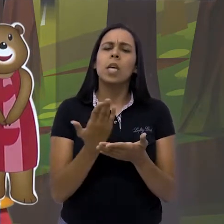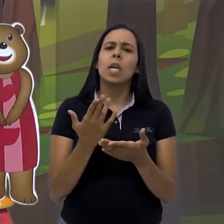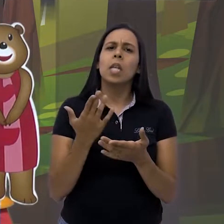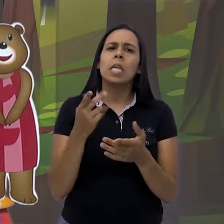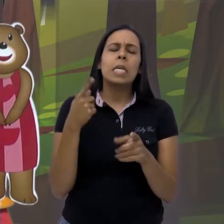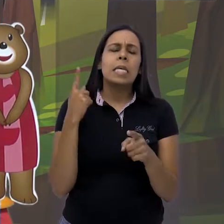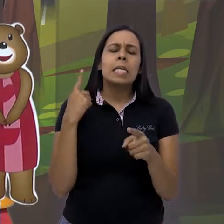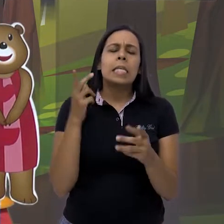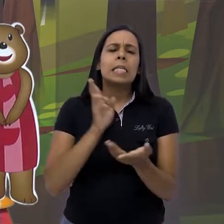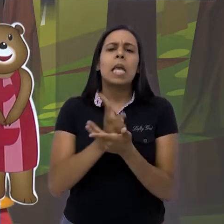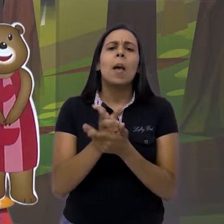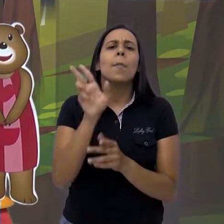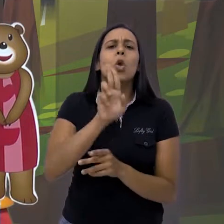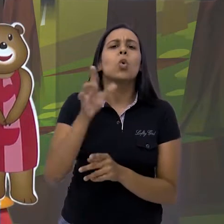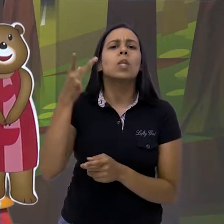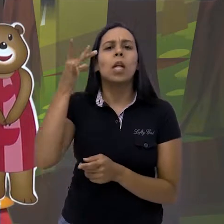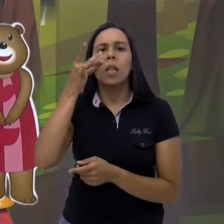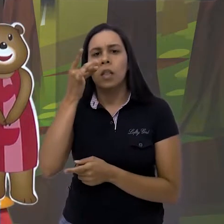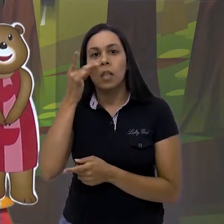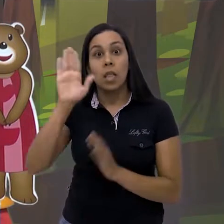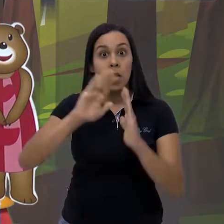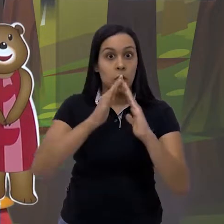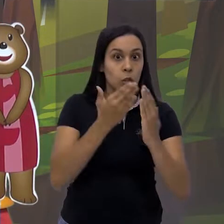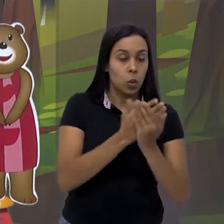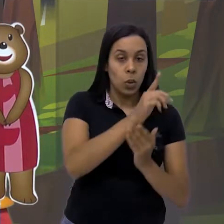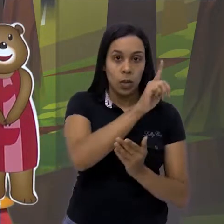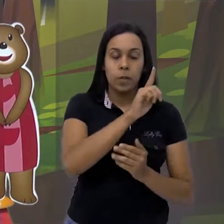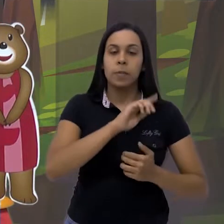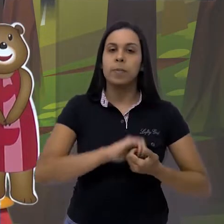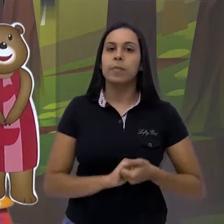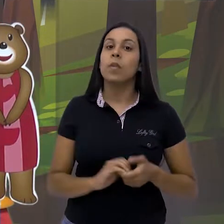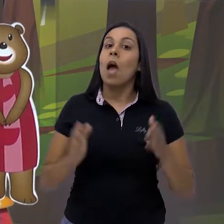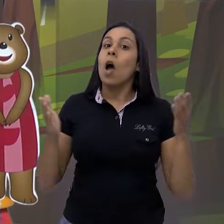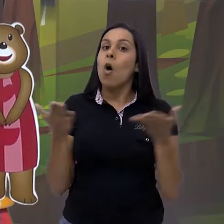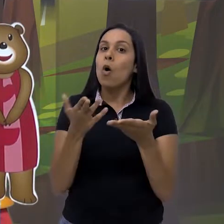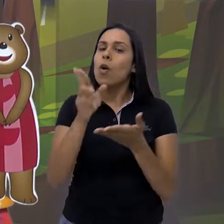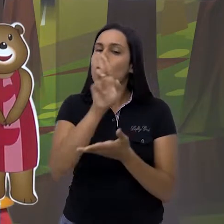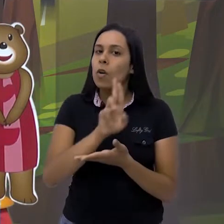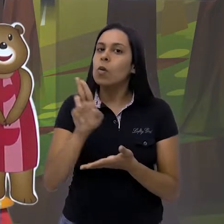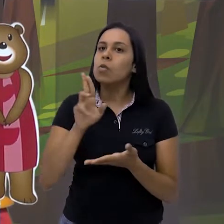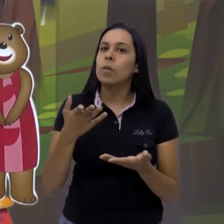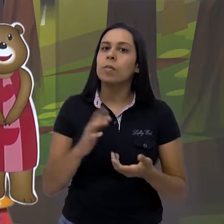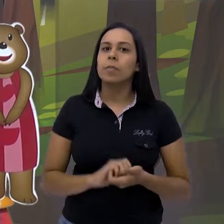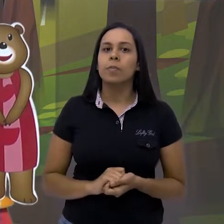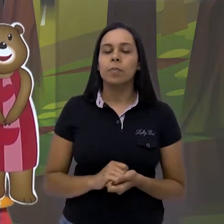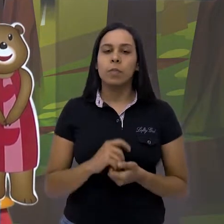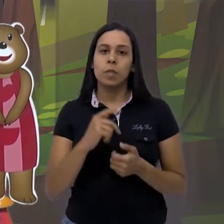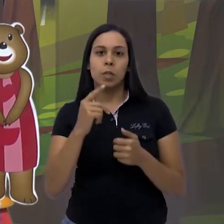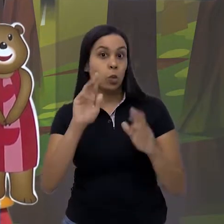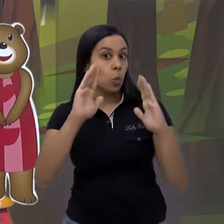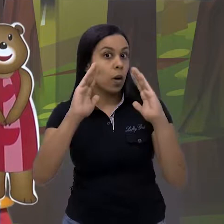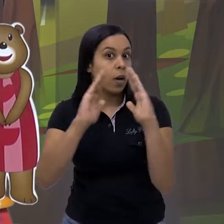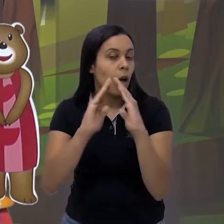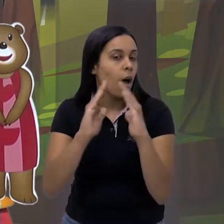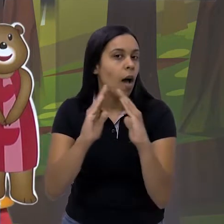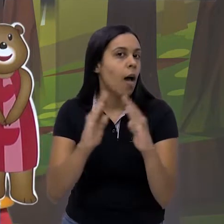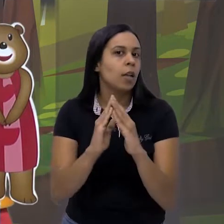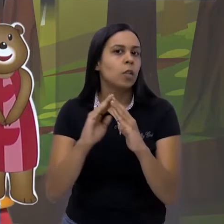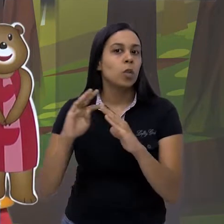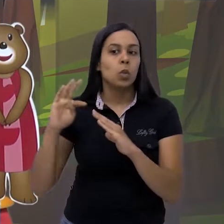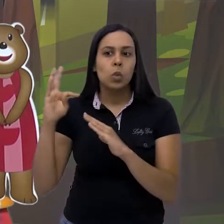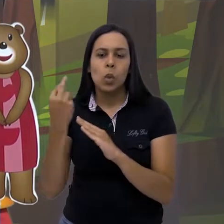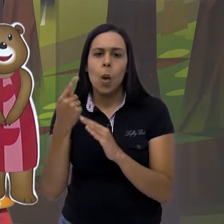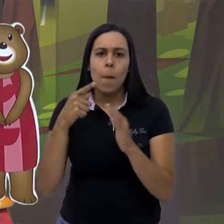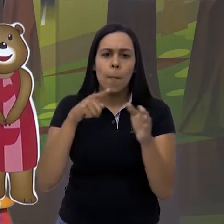presenciais vocês usavam na escola. Agora vocês vão usar, tá certo? Aí da casa de vocês, todas as